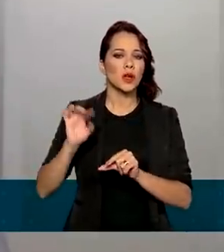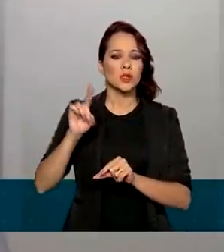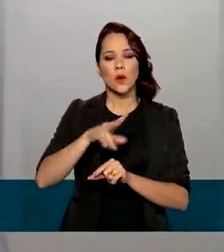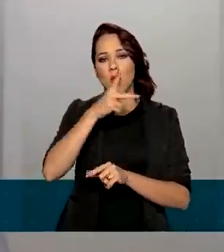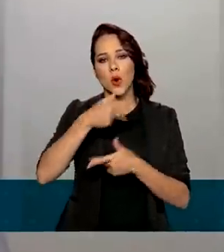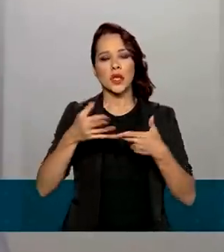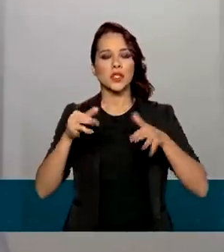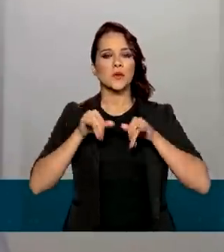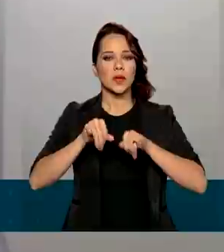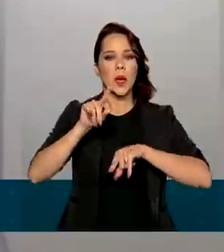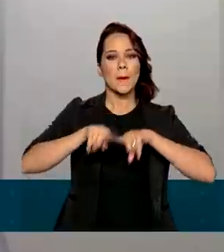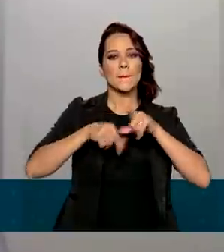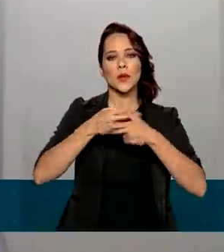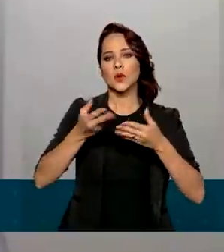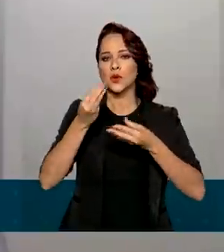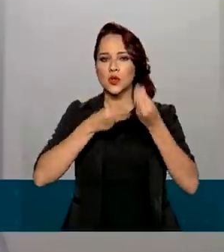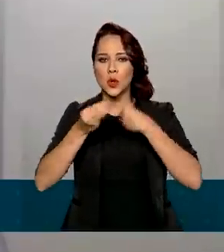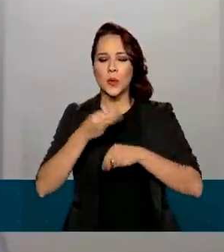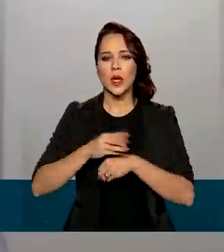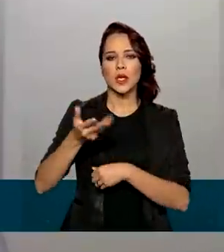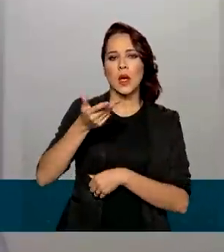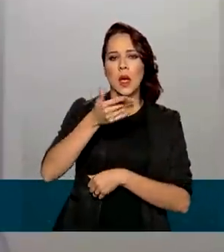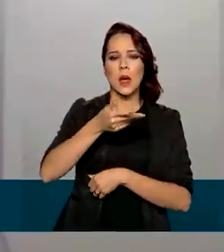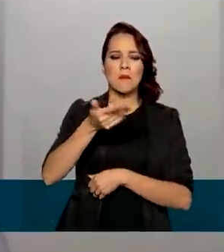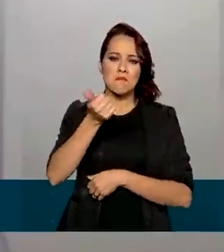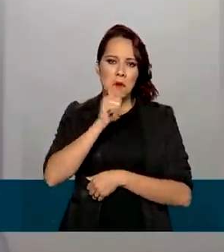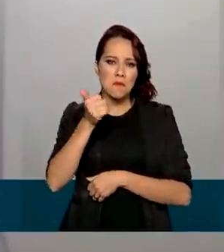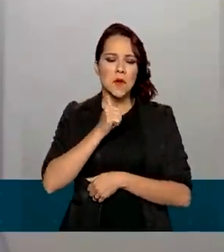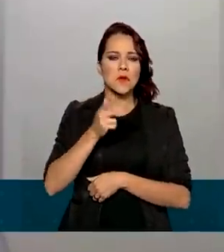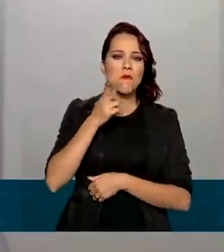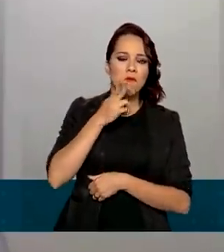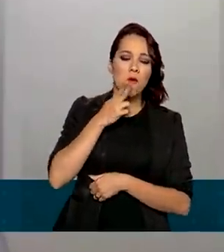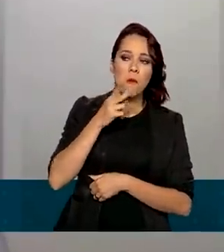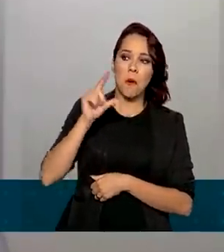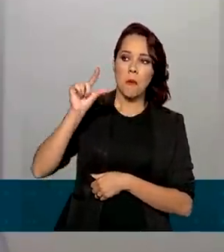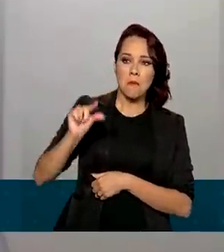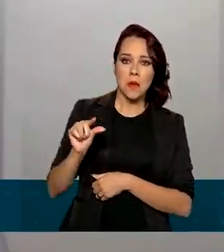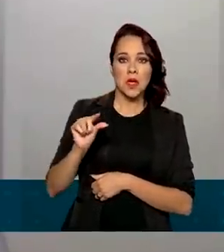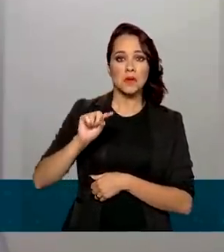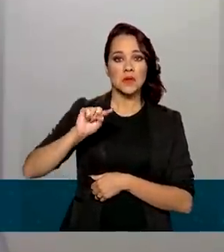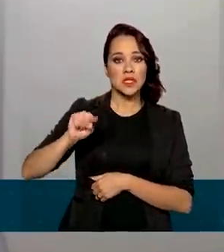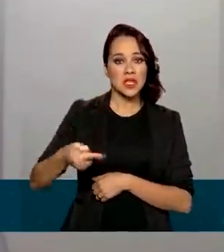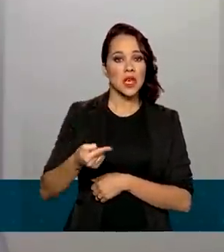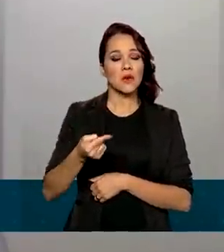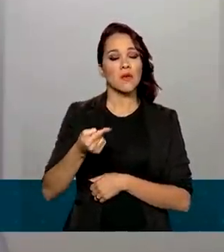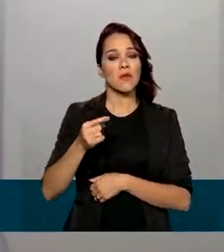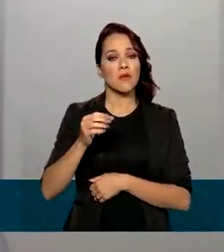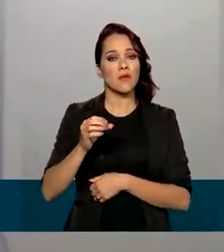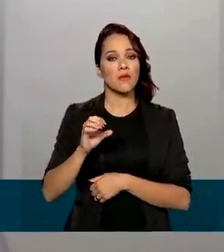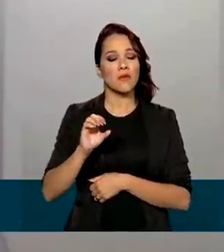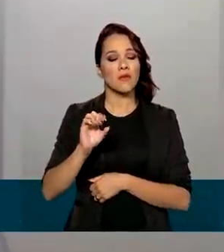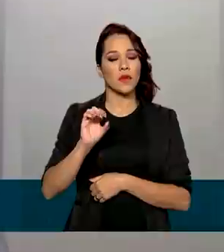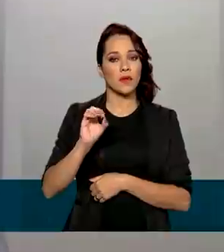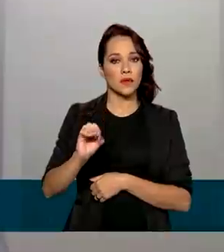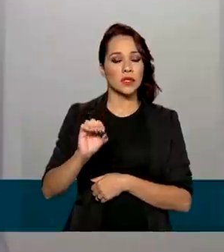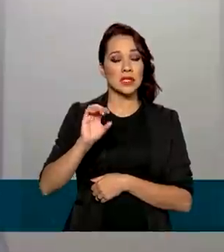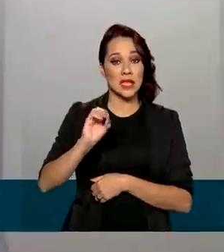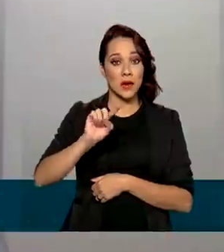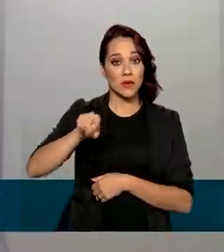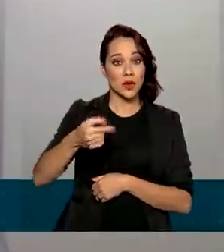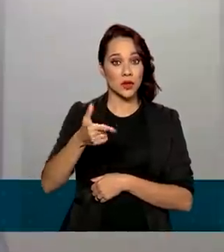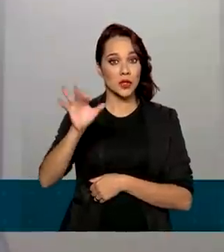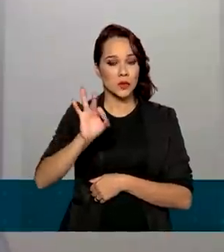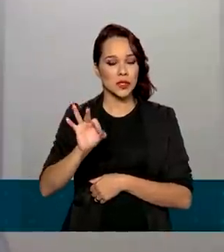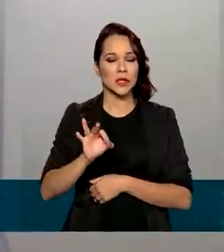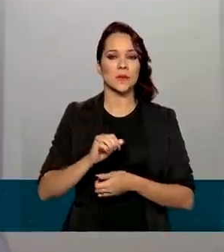supermercados, produtos alimentícios, bebidas e fumo, com menos 0,2% de variação de fevereiro